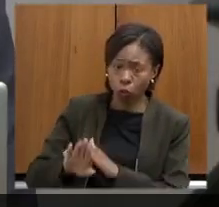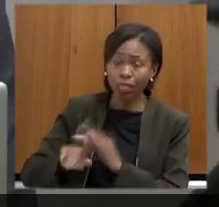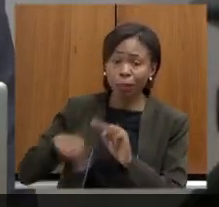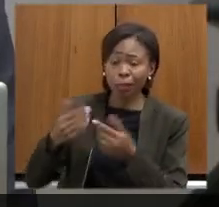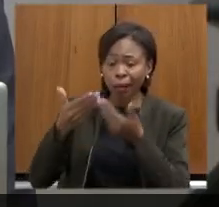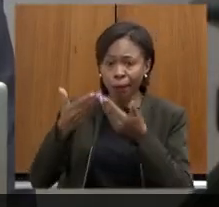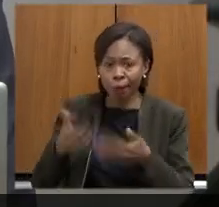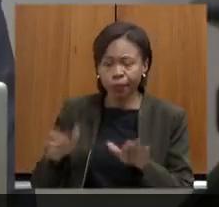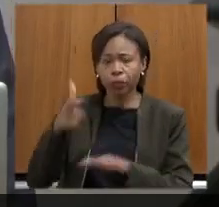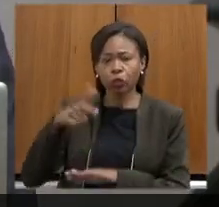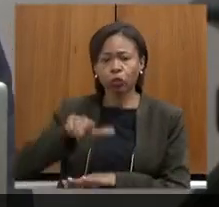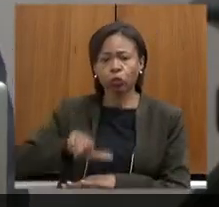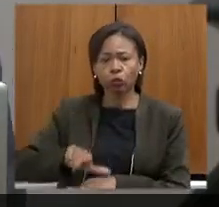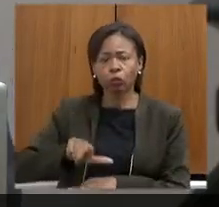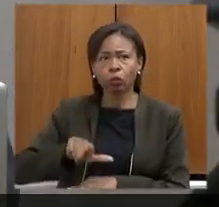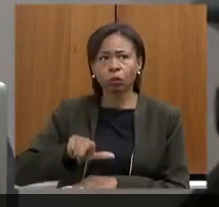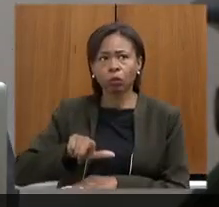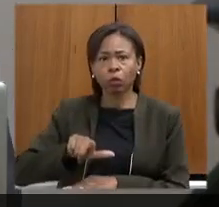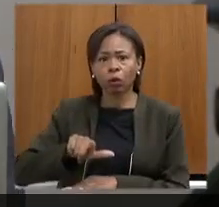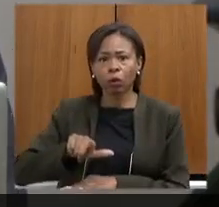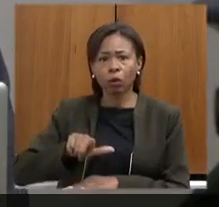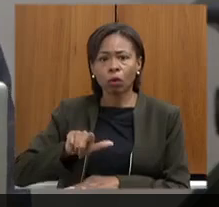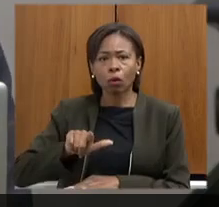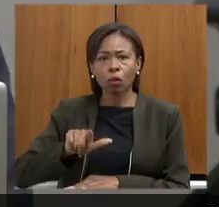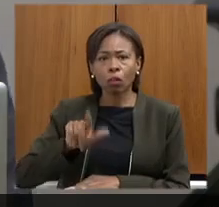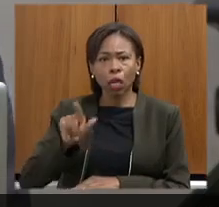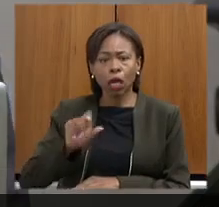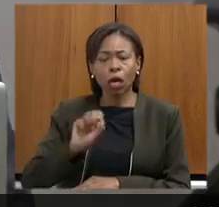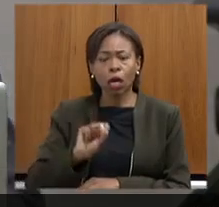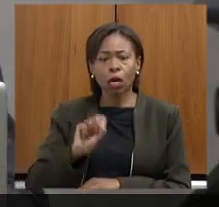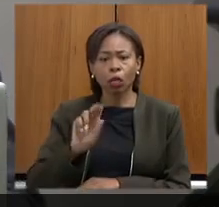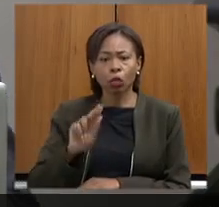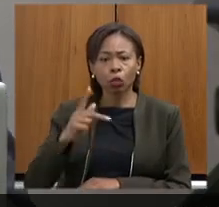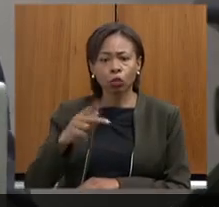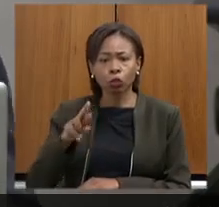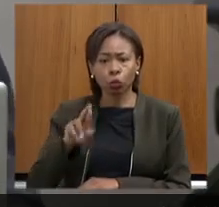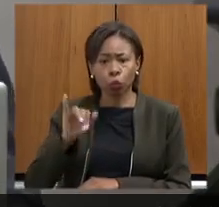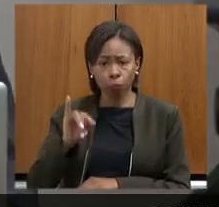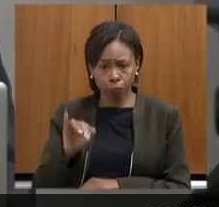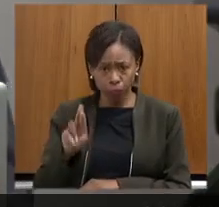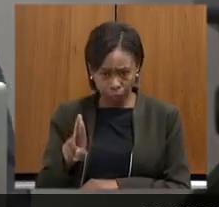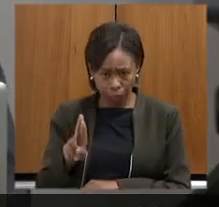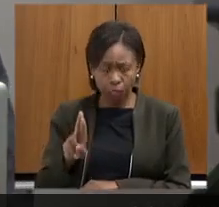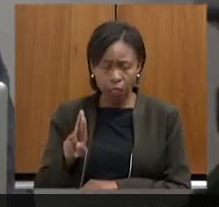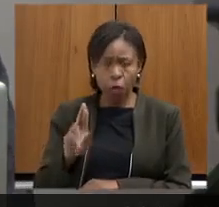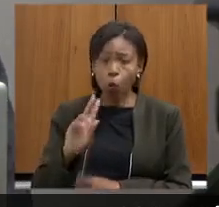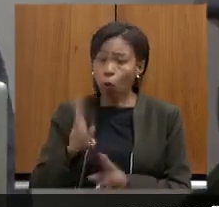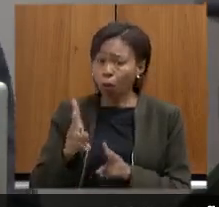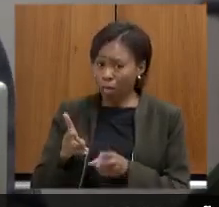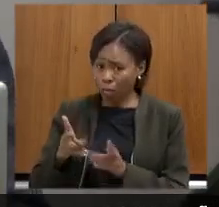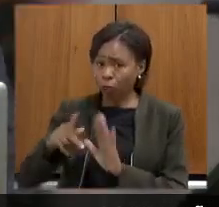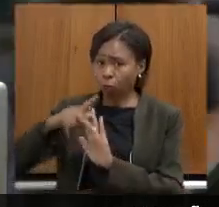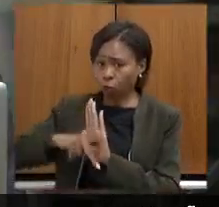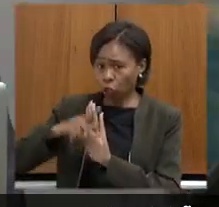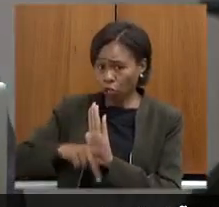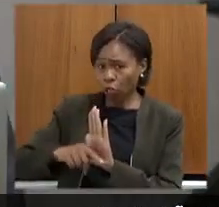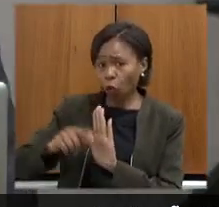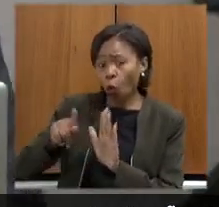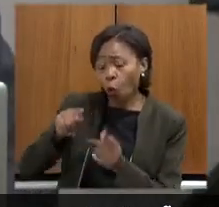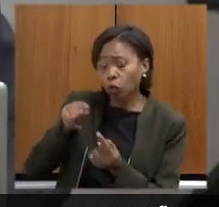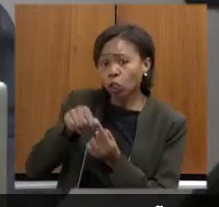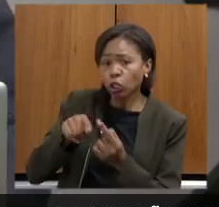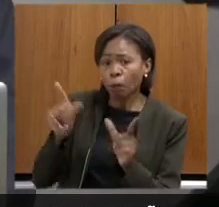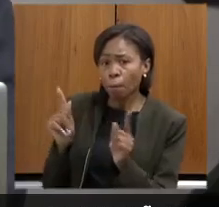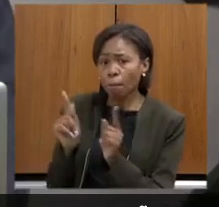dentro do da Suprir o mesmo projeto com escopo menor com intervenção menor muito